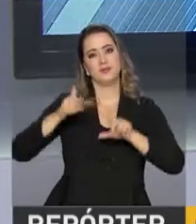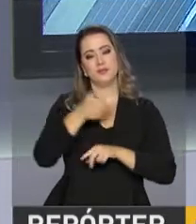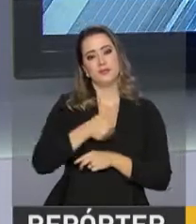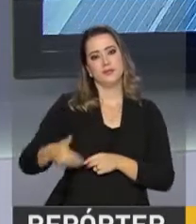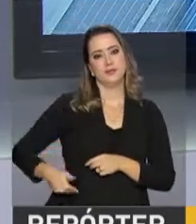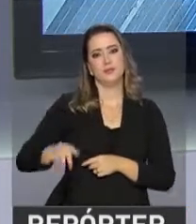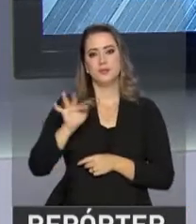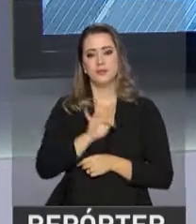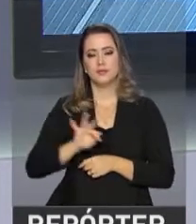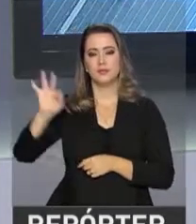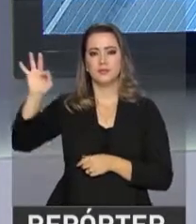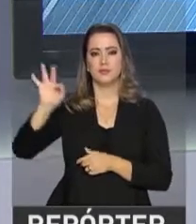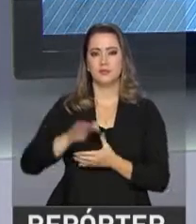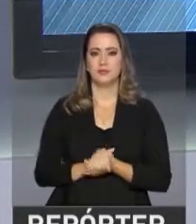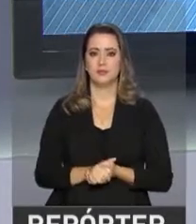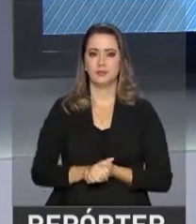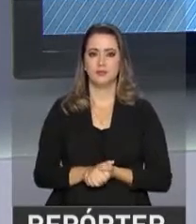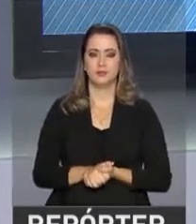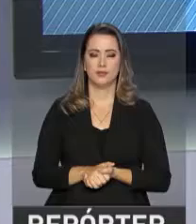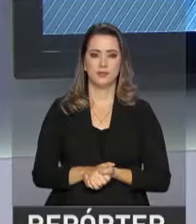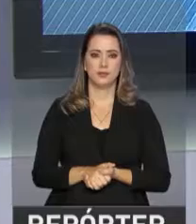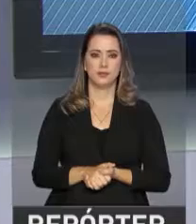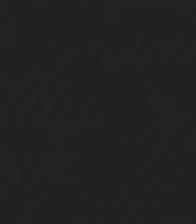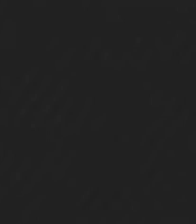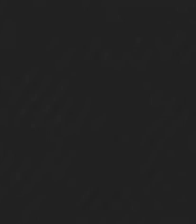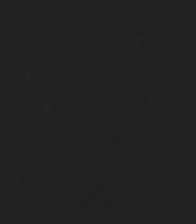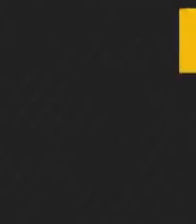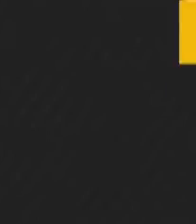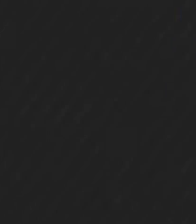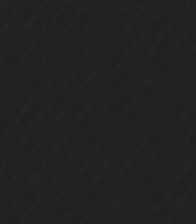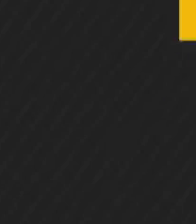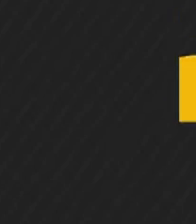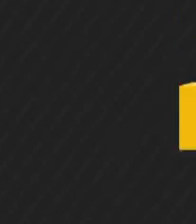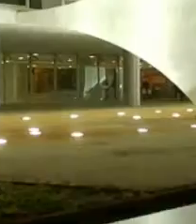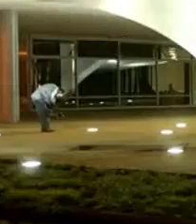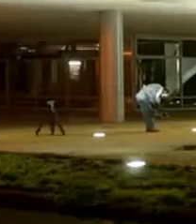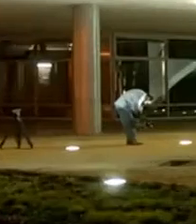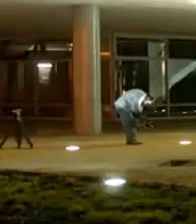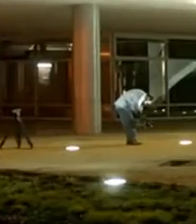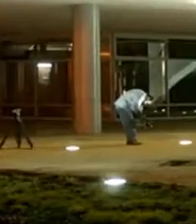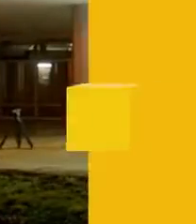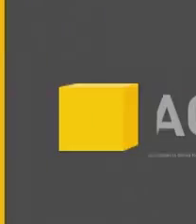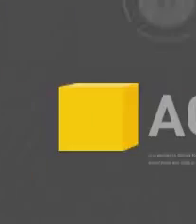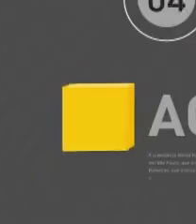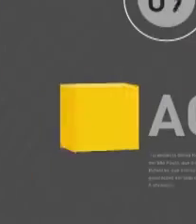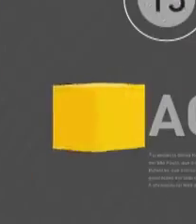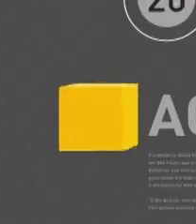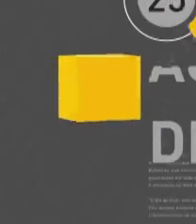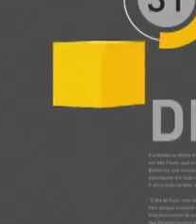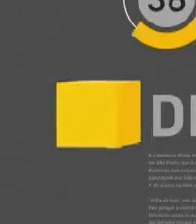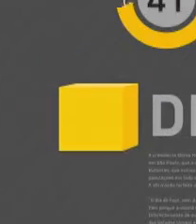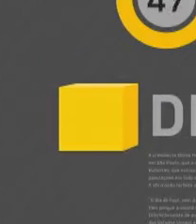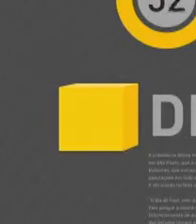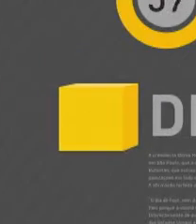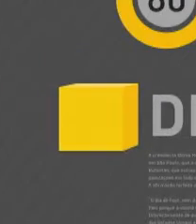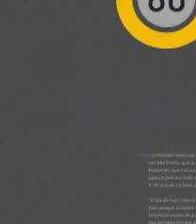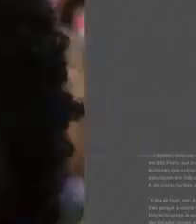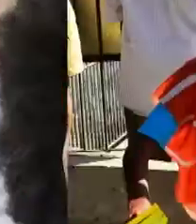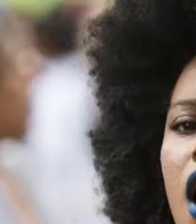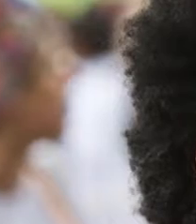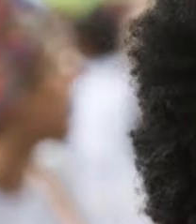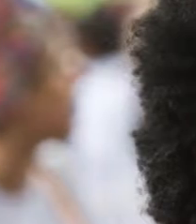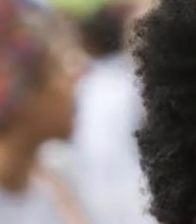gente na NBR, a TV do Governo Federal. Música Música